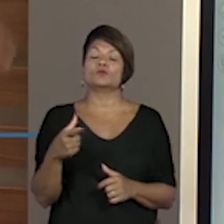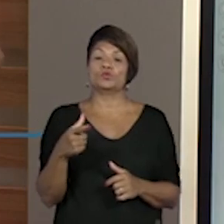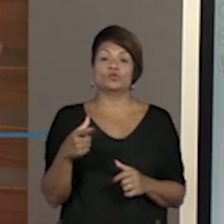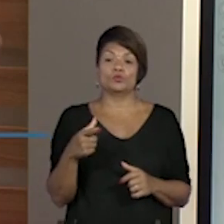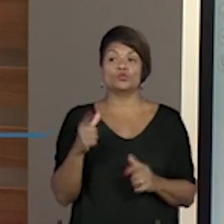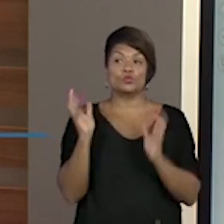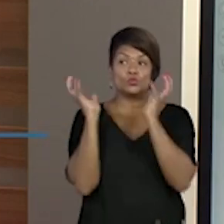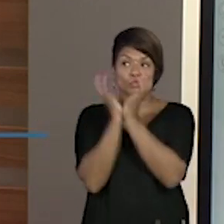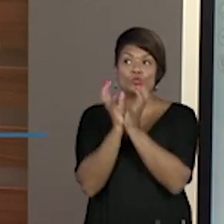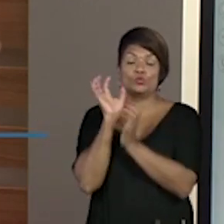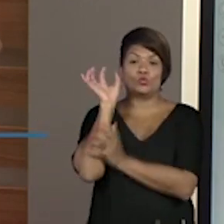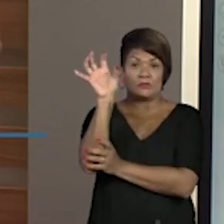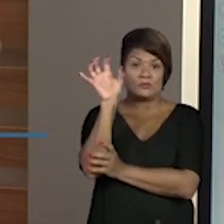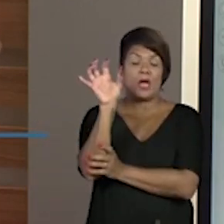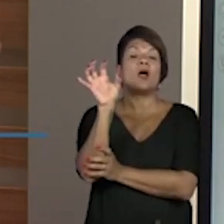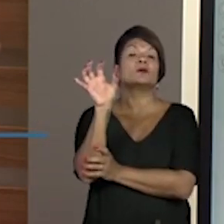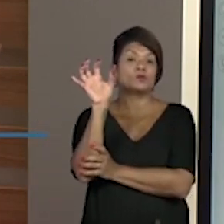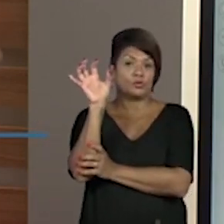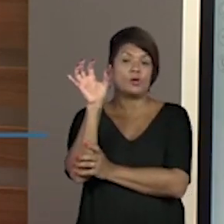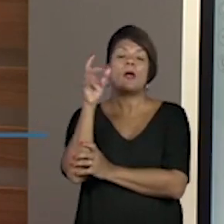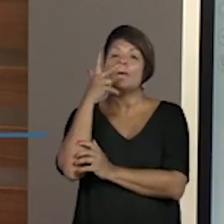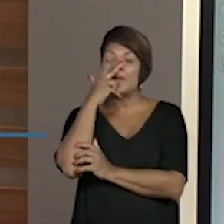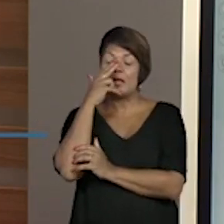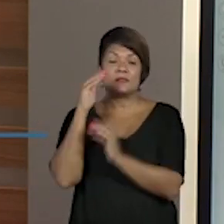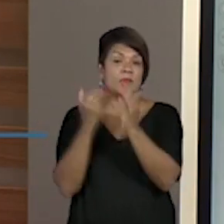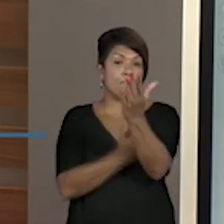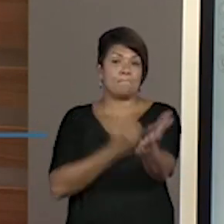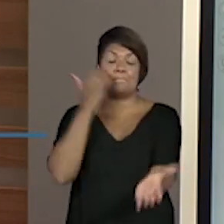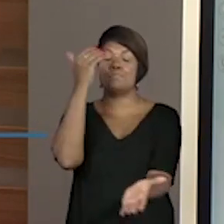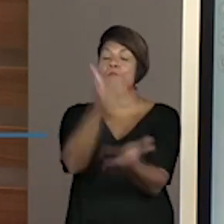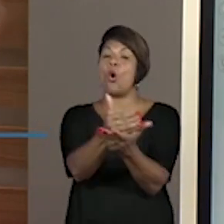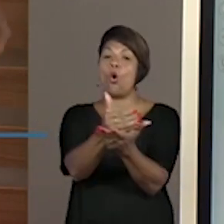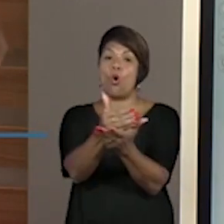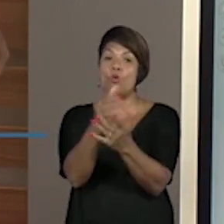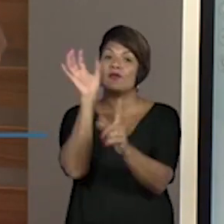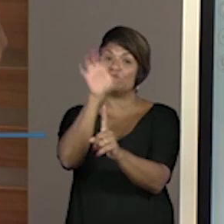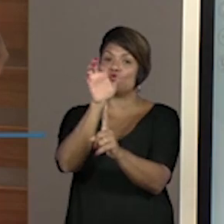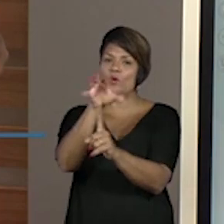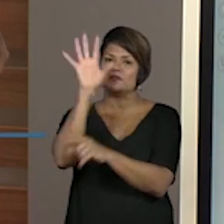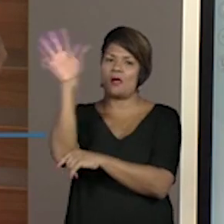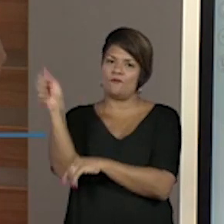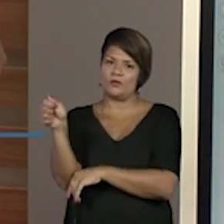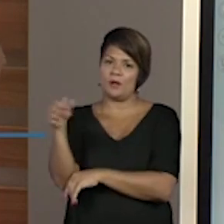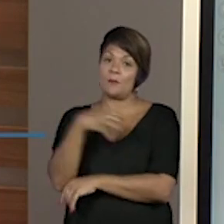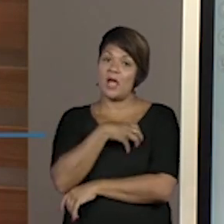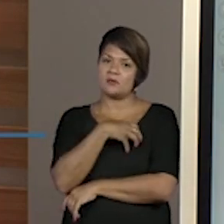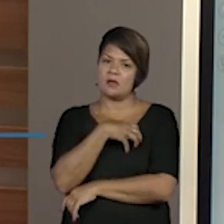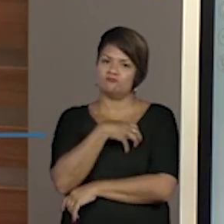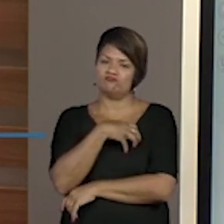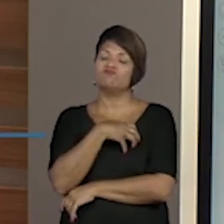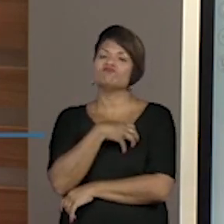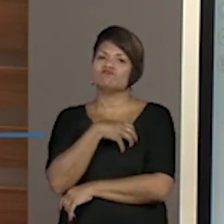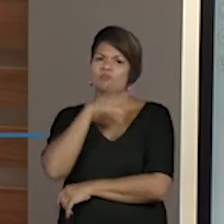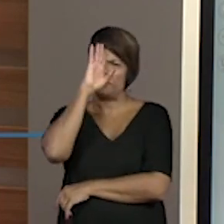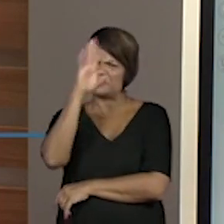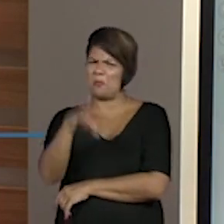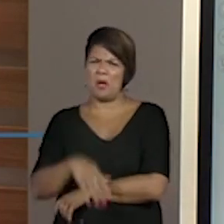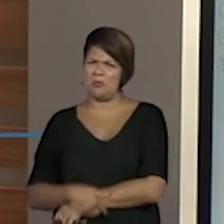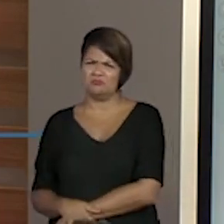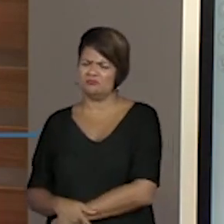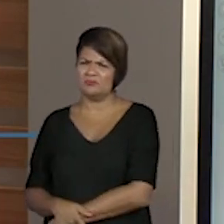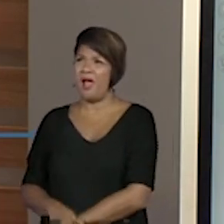muito forte com a cultura africana, que é a Bahia. Não só a Bahia, mas a Bahia a gente consegue ter essa